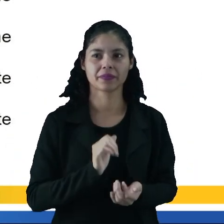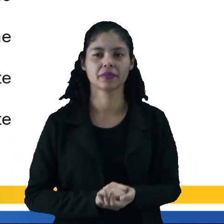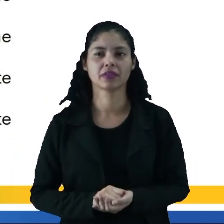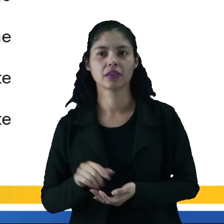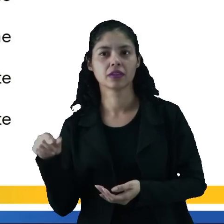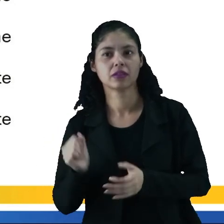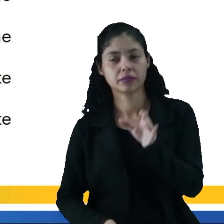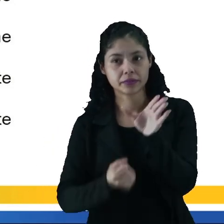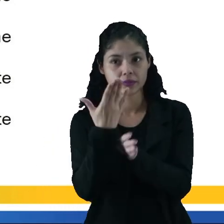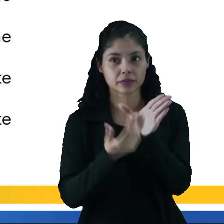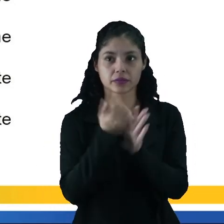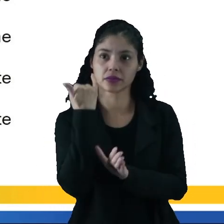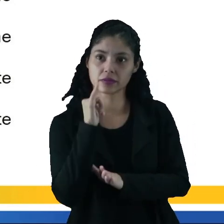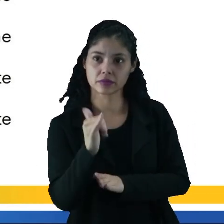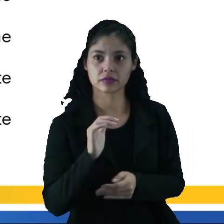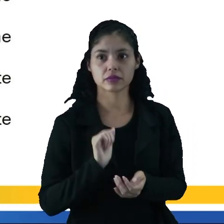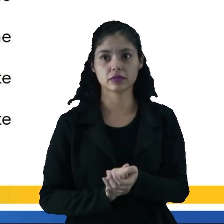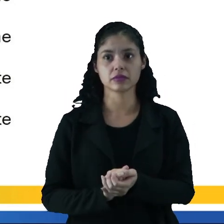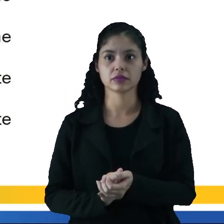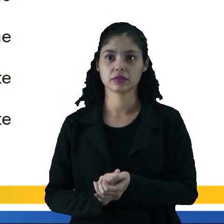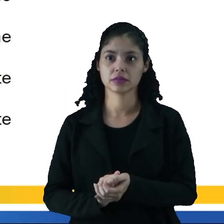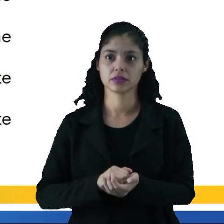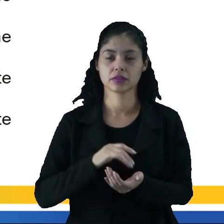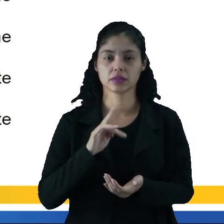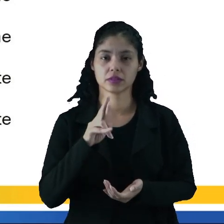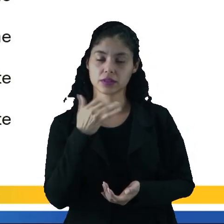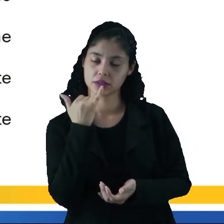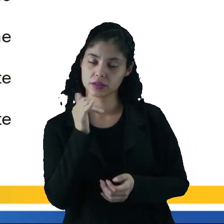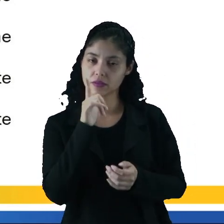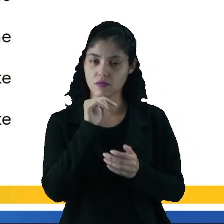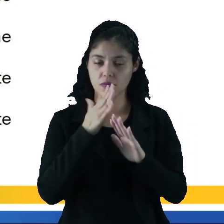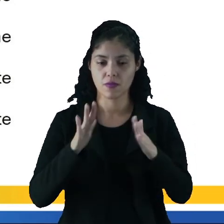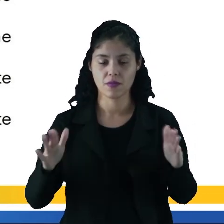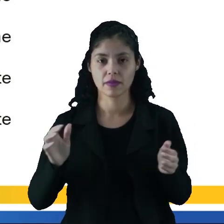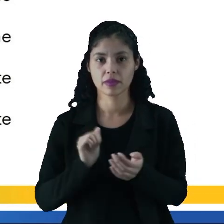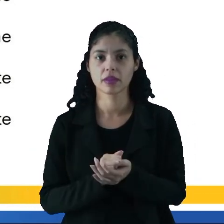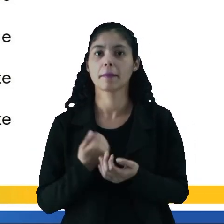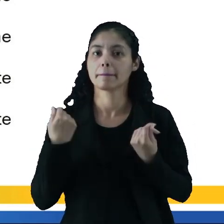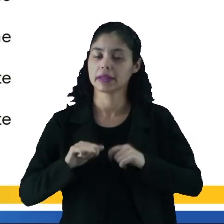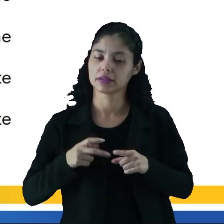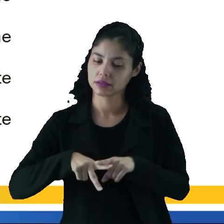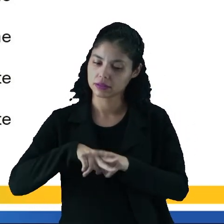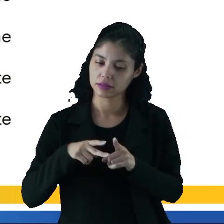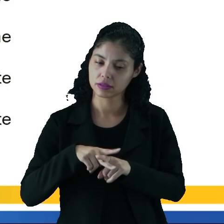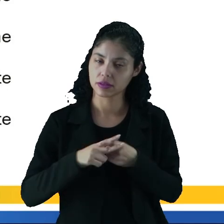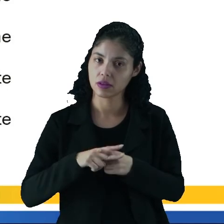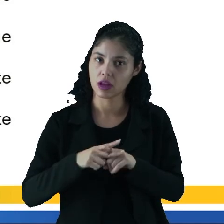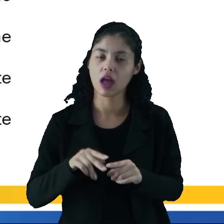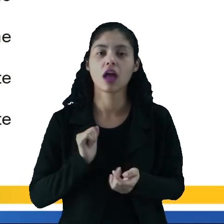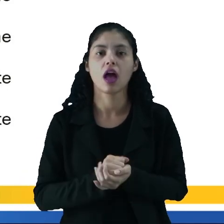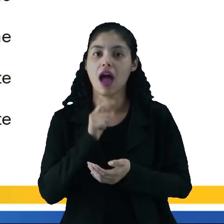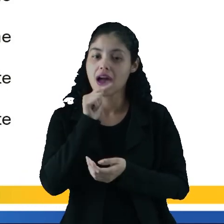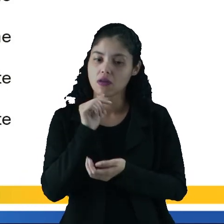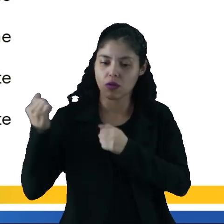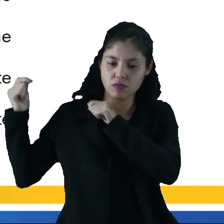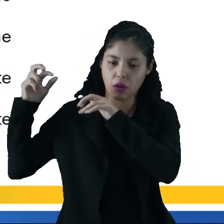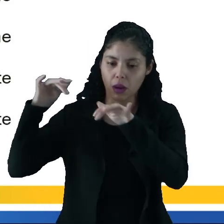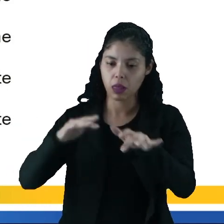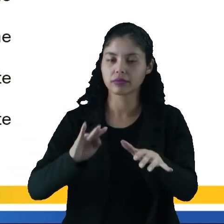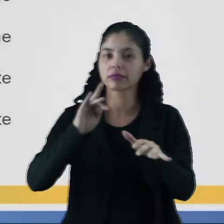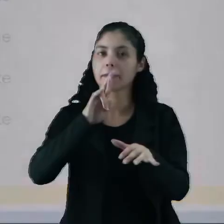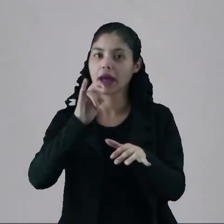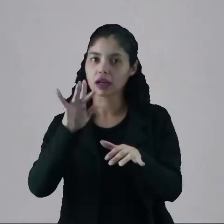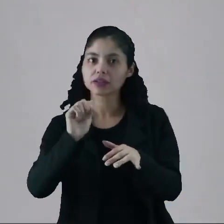A geração de energia elétrica nas usinas hidrelétricas exige a manutenção de um dado fluxo de água nas